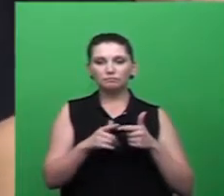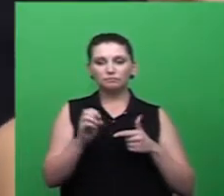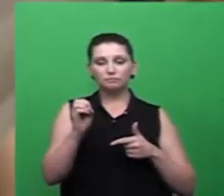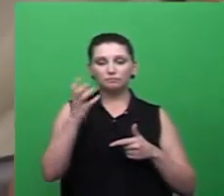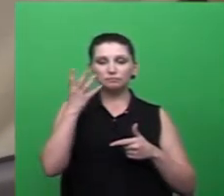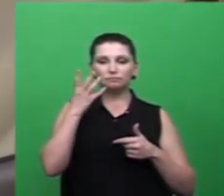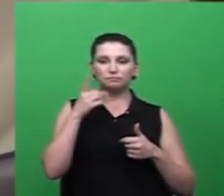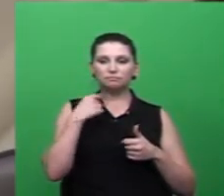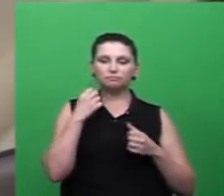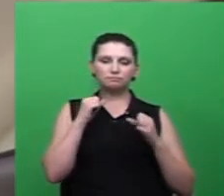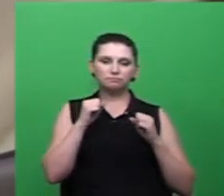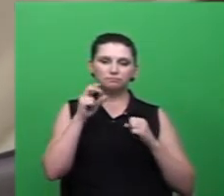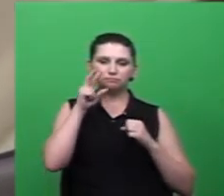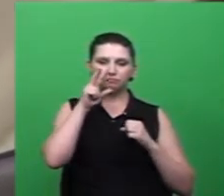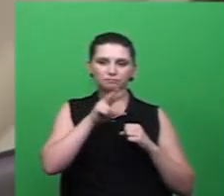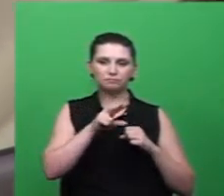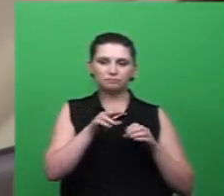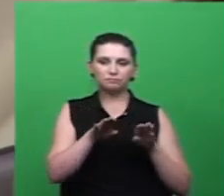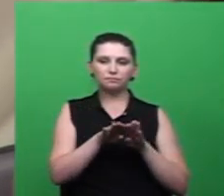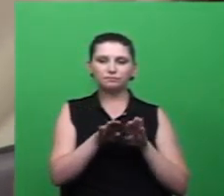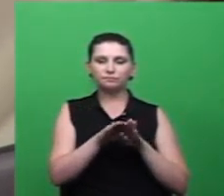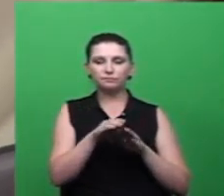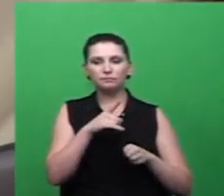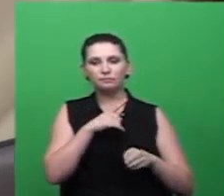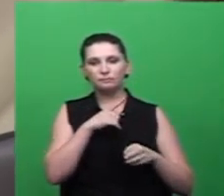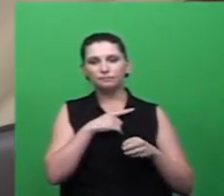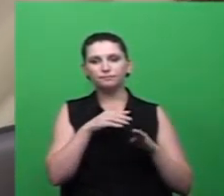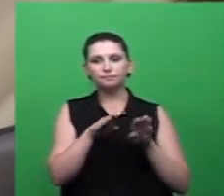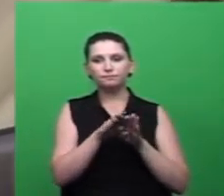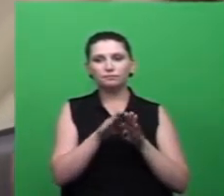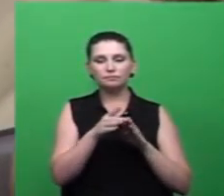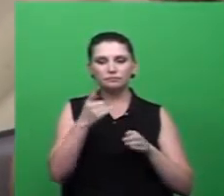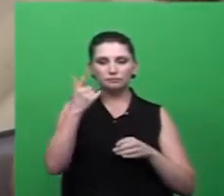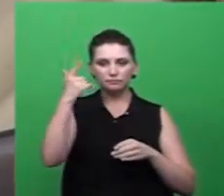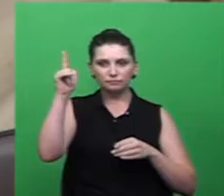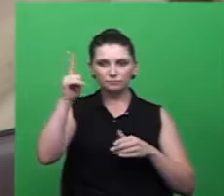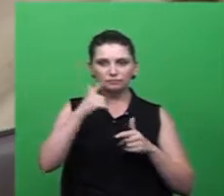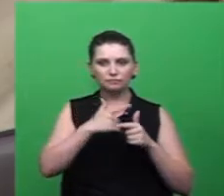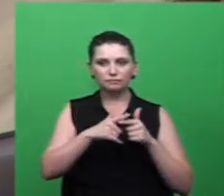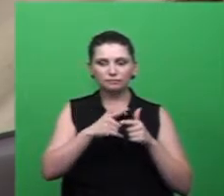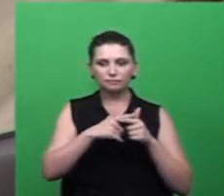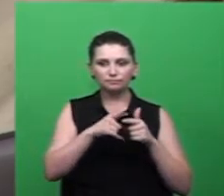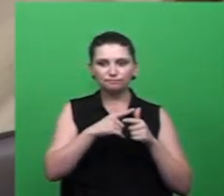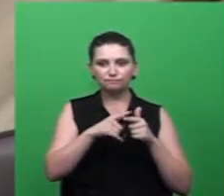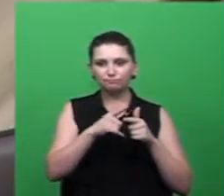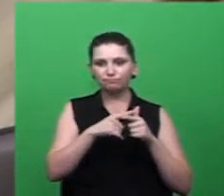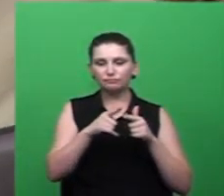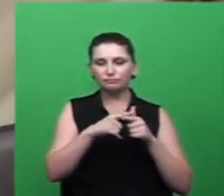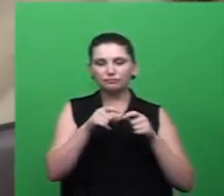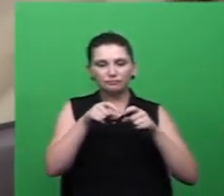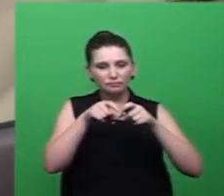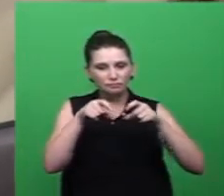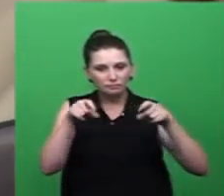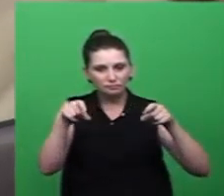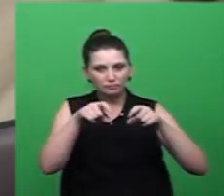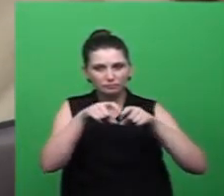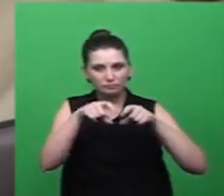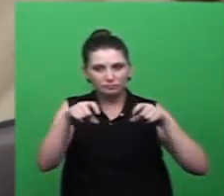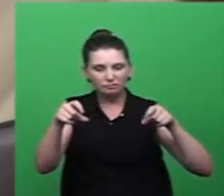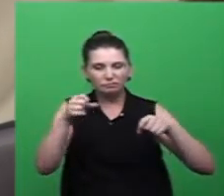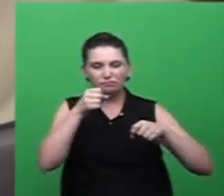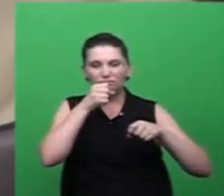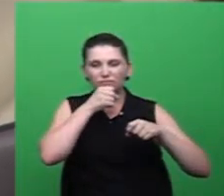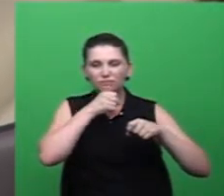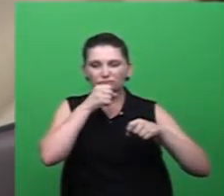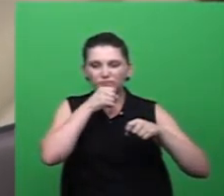averiguada nesse caso nós já tivemos outras situações de drenagem passar por baixo de residência drenagens antigas